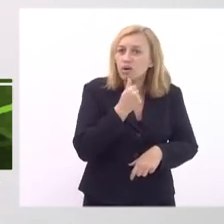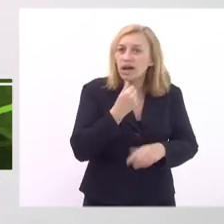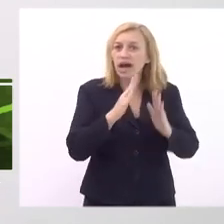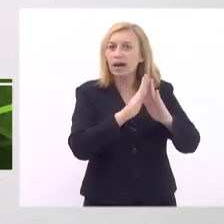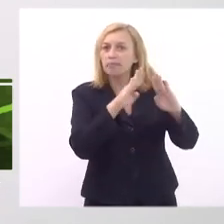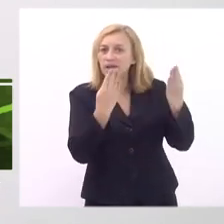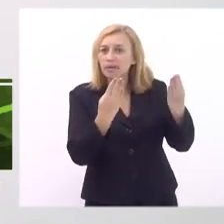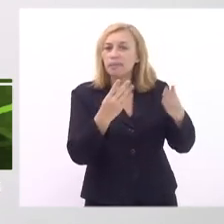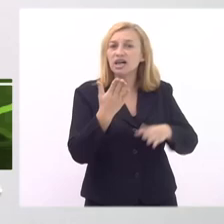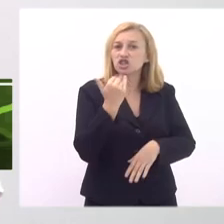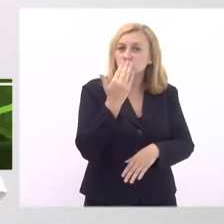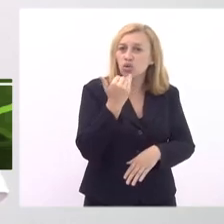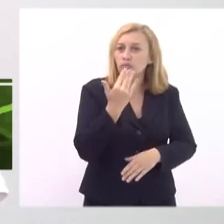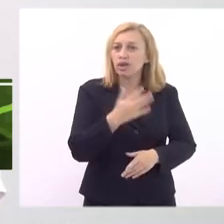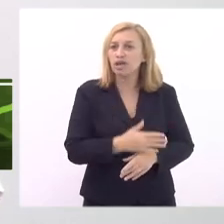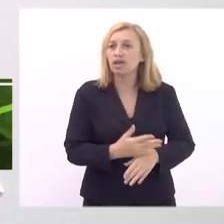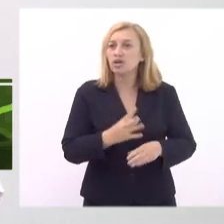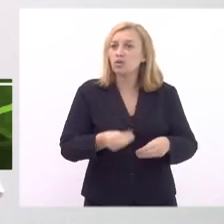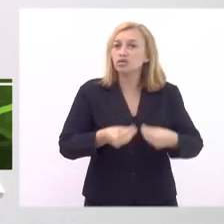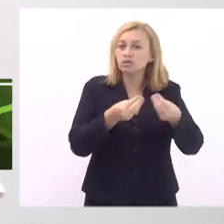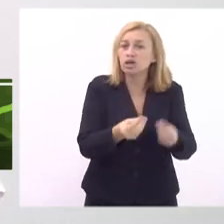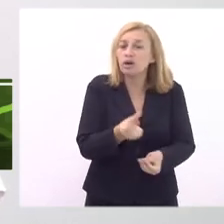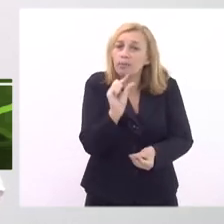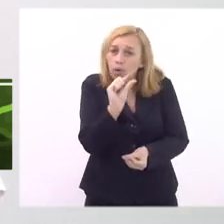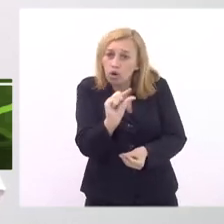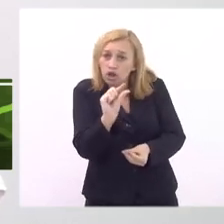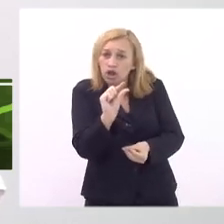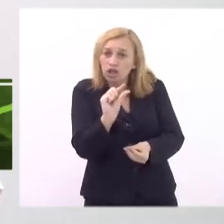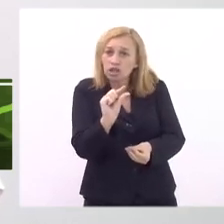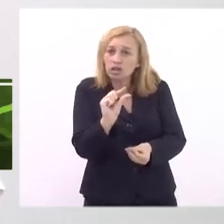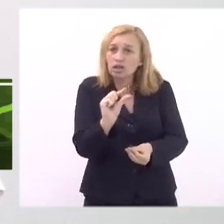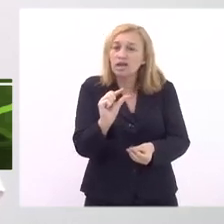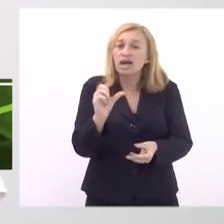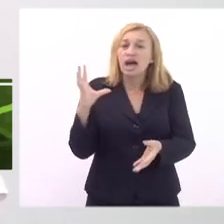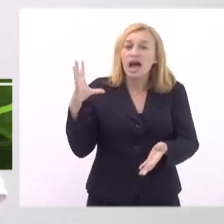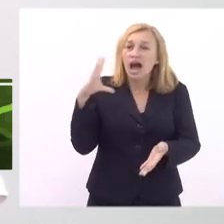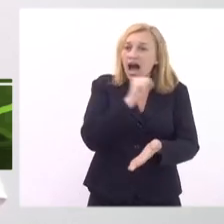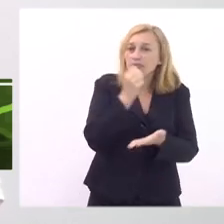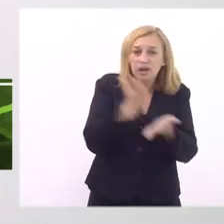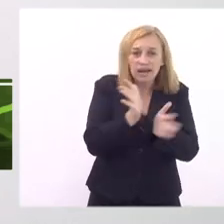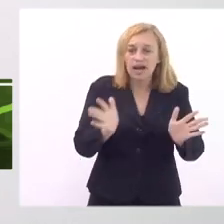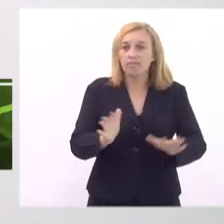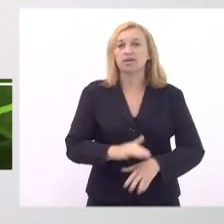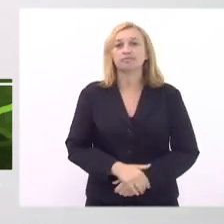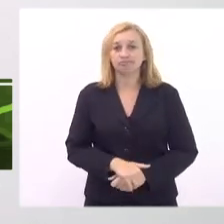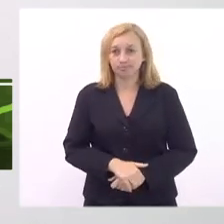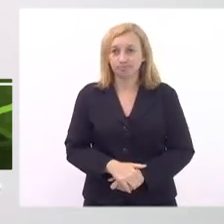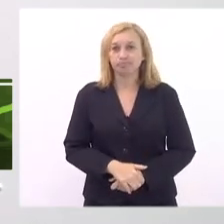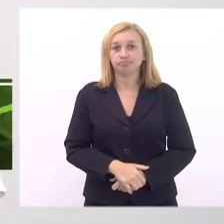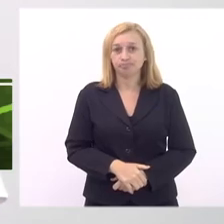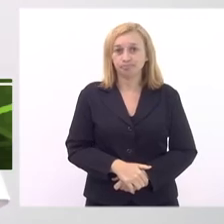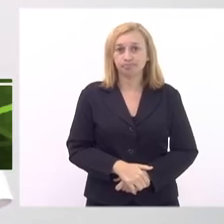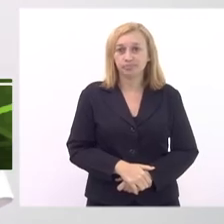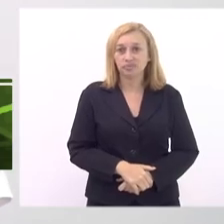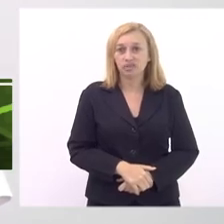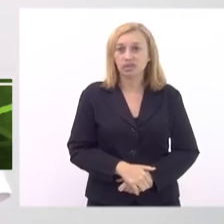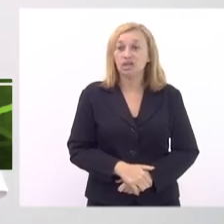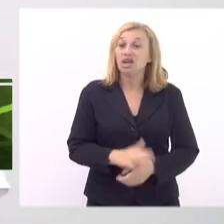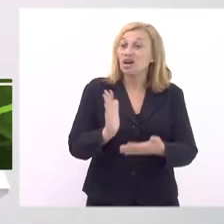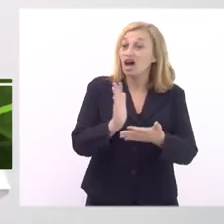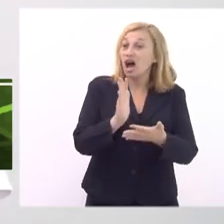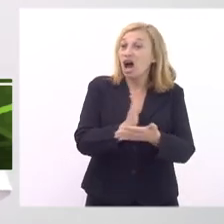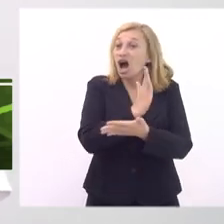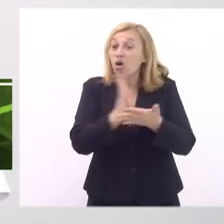e quando dão é bem pouco e às vezes acaba muito rápido e nisso muitos alunos